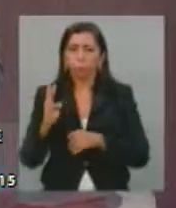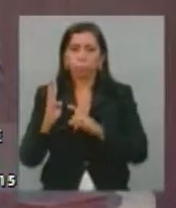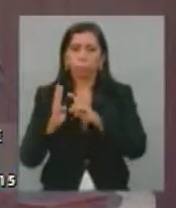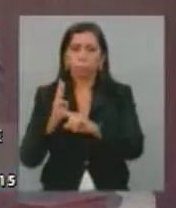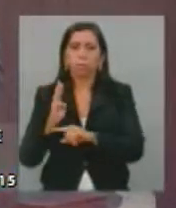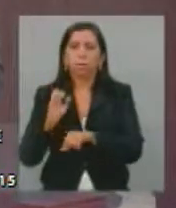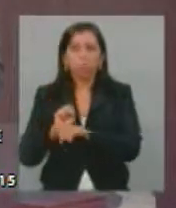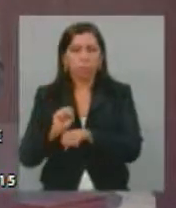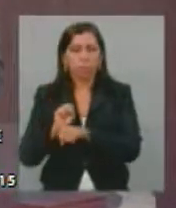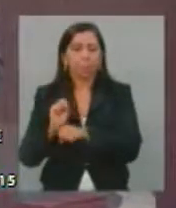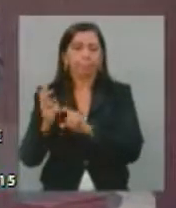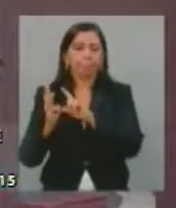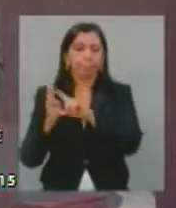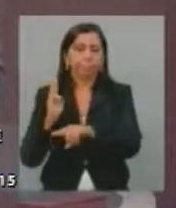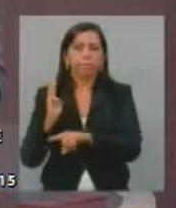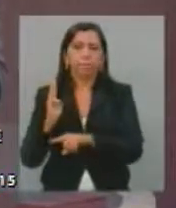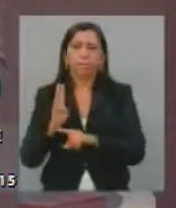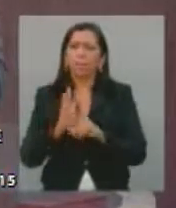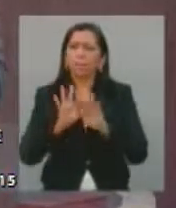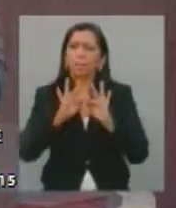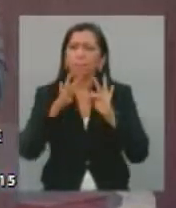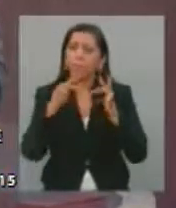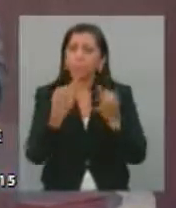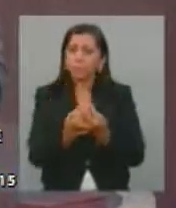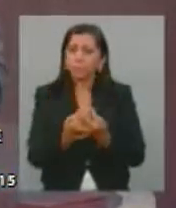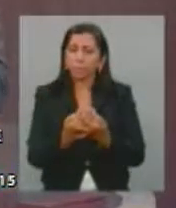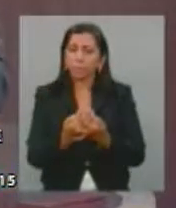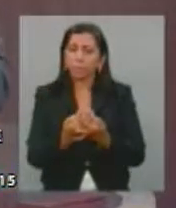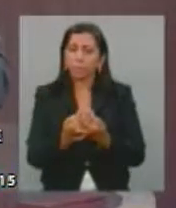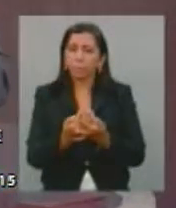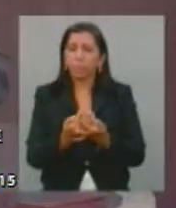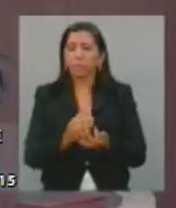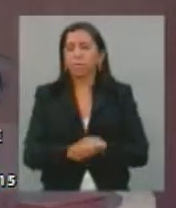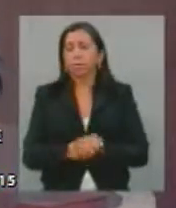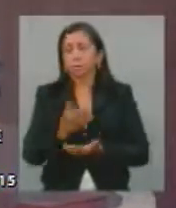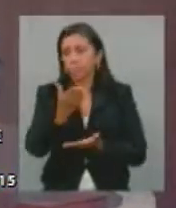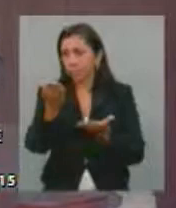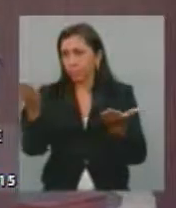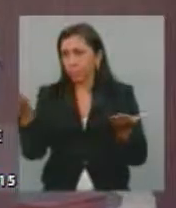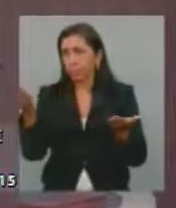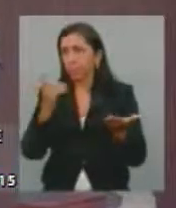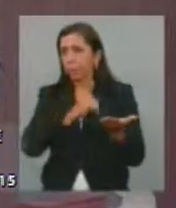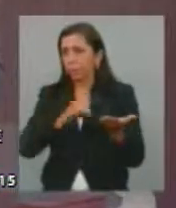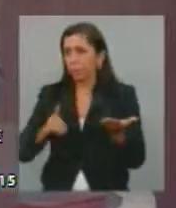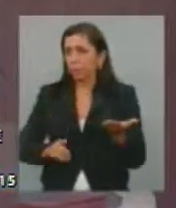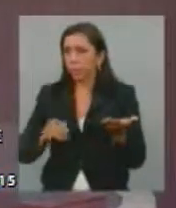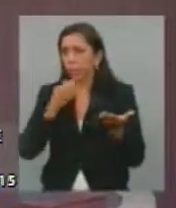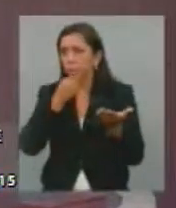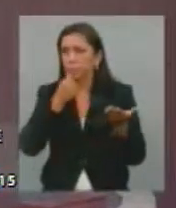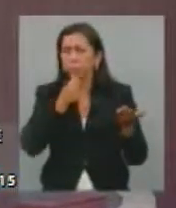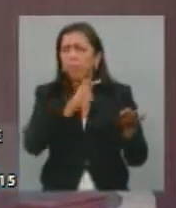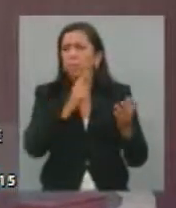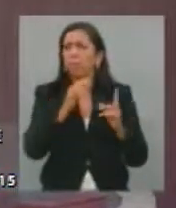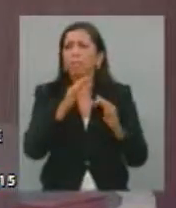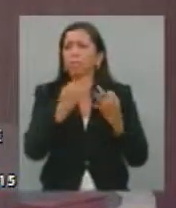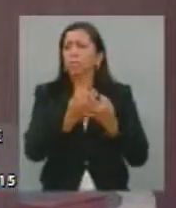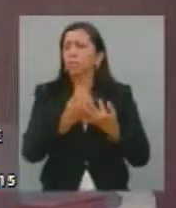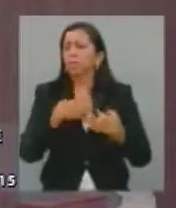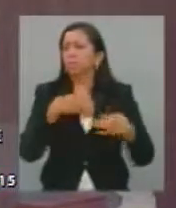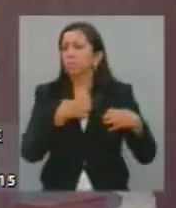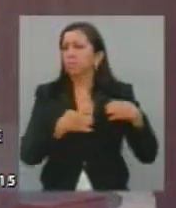Esperamos nós. A família, deputadas, deputados, inconsolável.